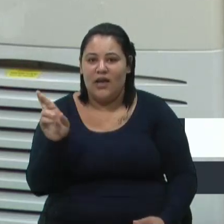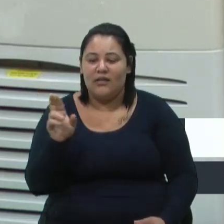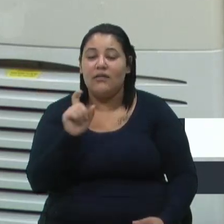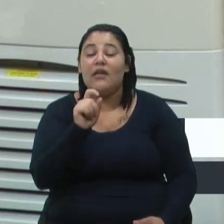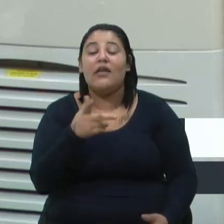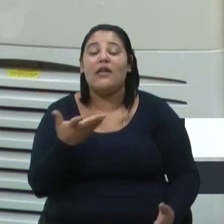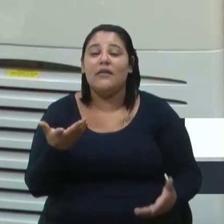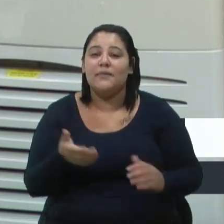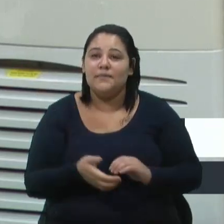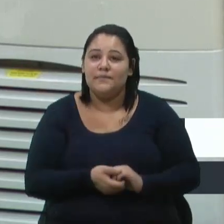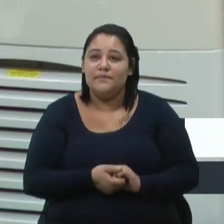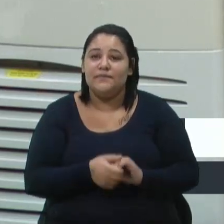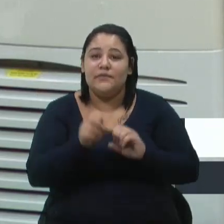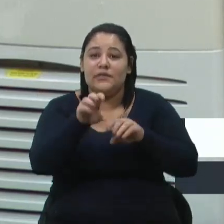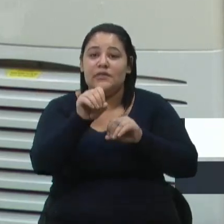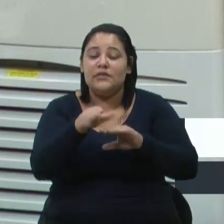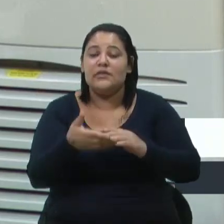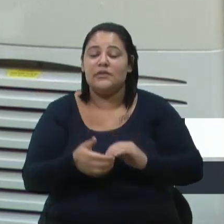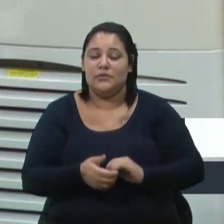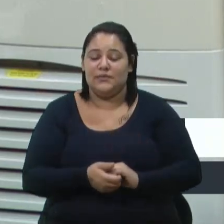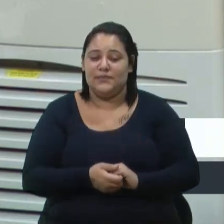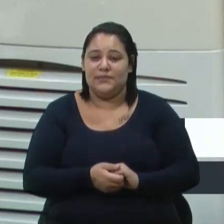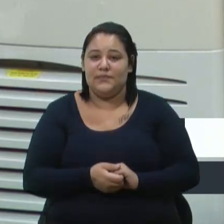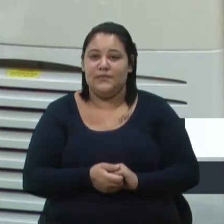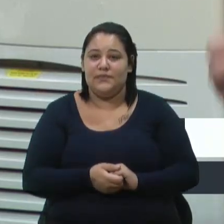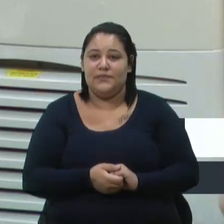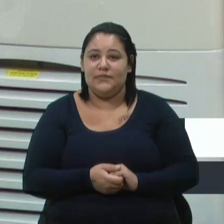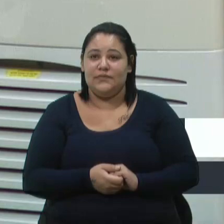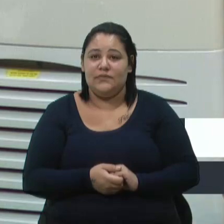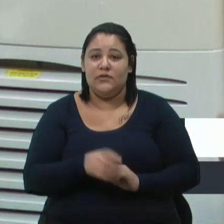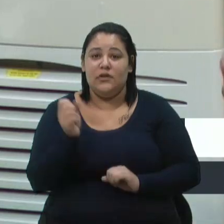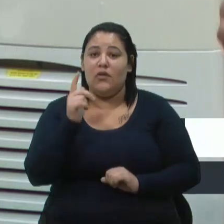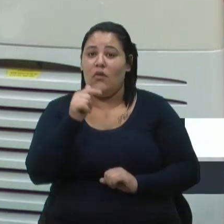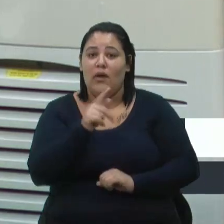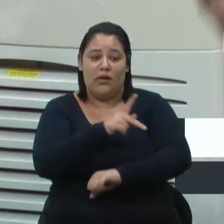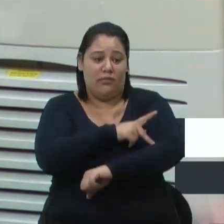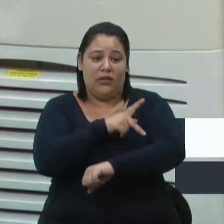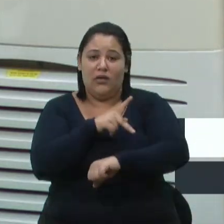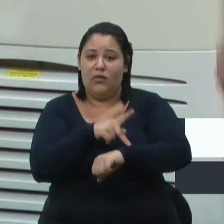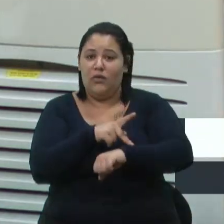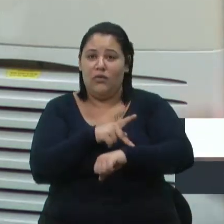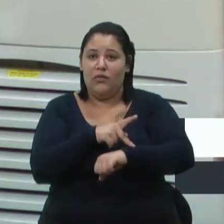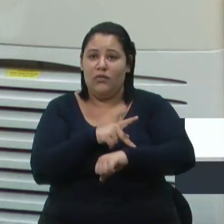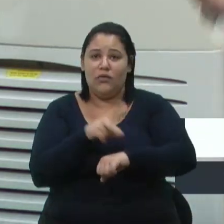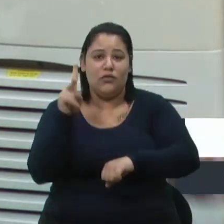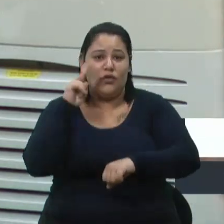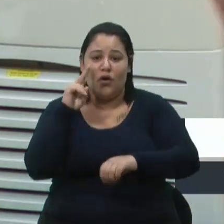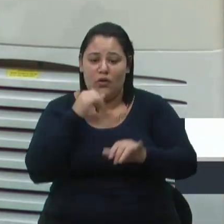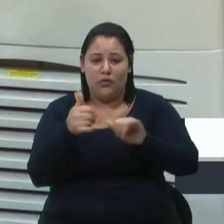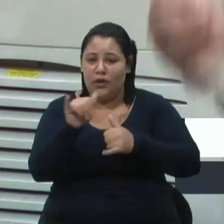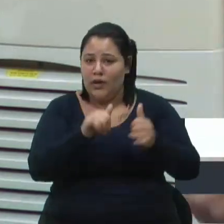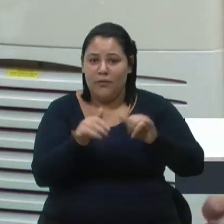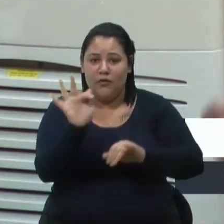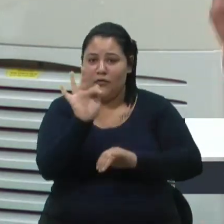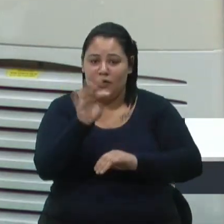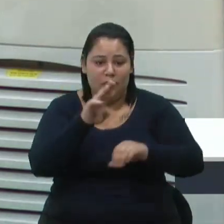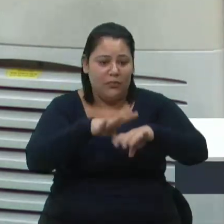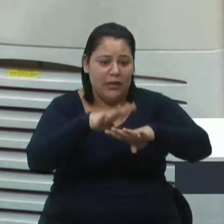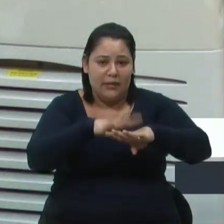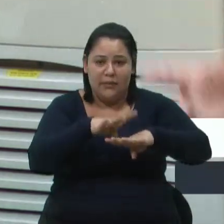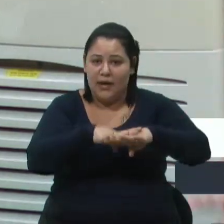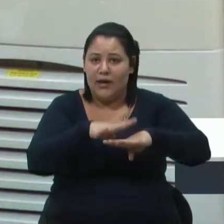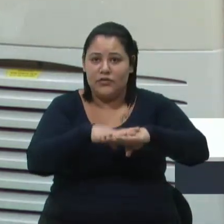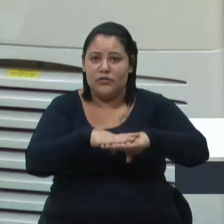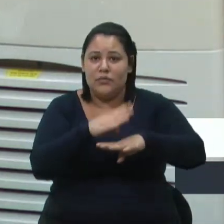lecionando. Qual é o pedagogo, o historiador, o químico, físico, o matemático,